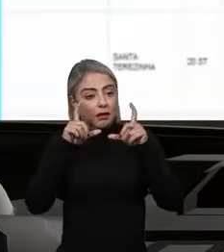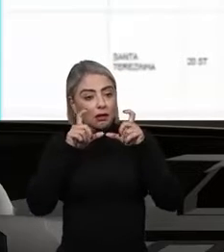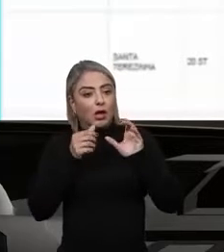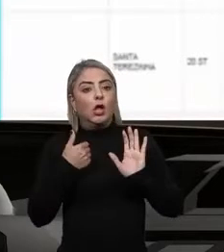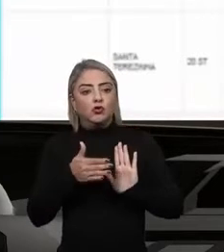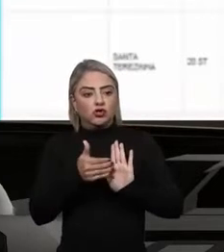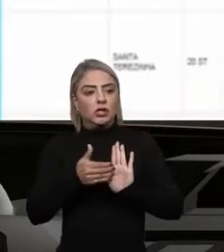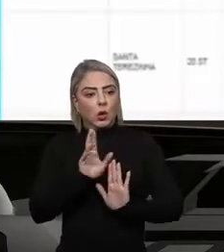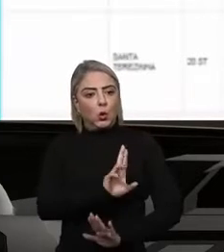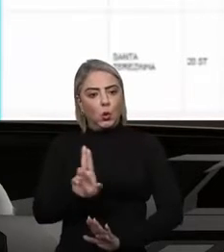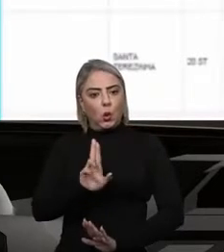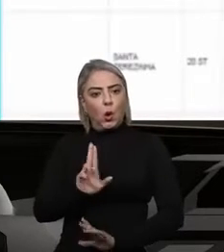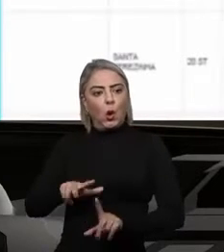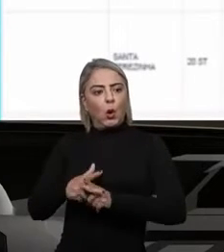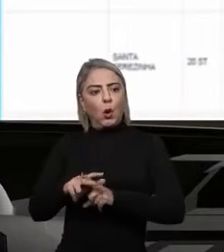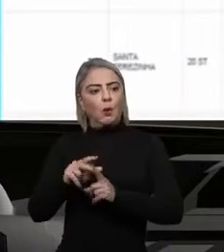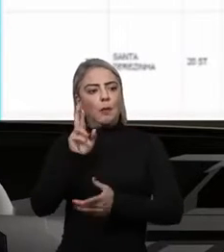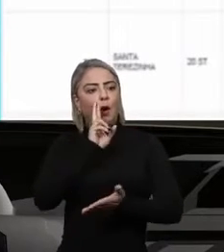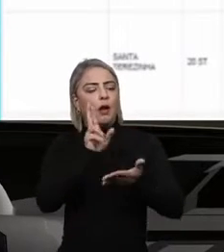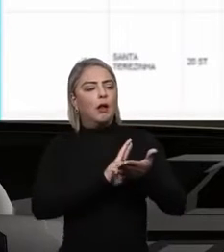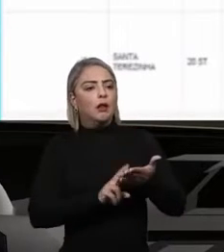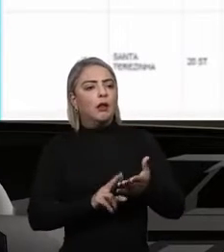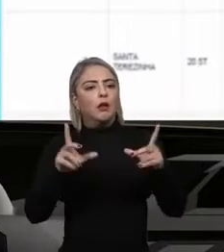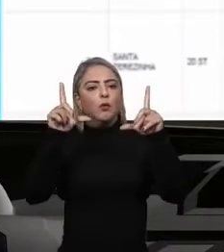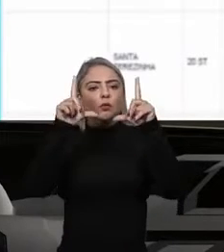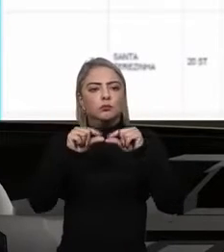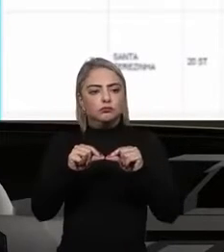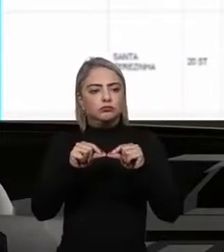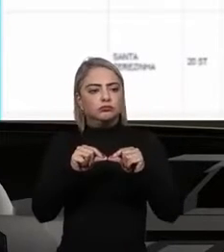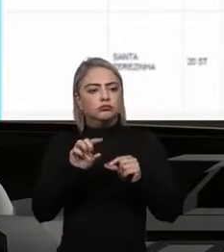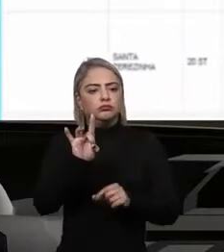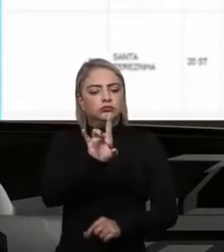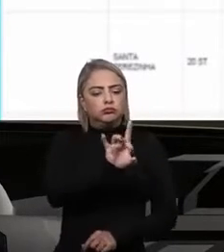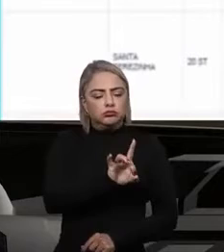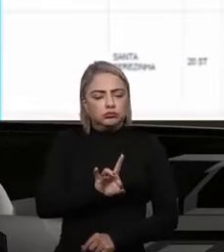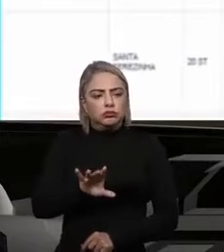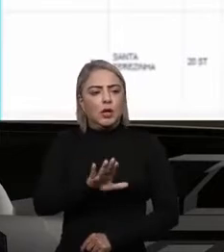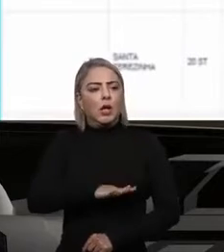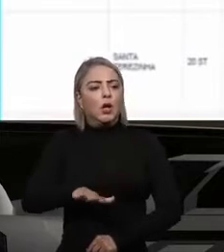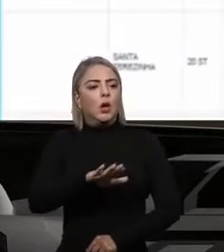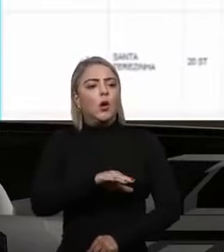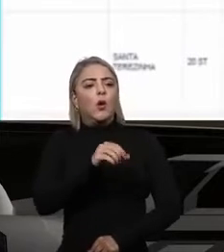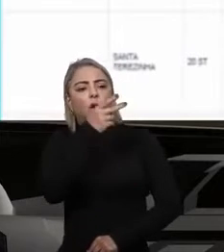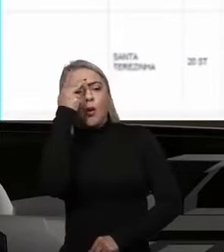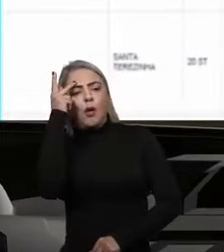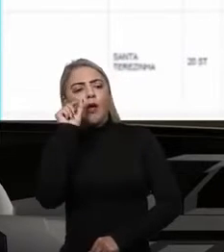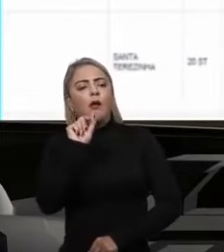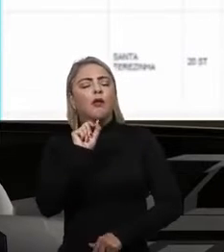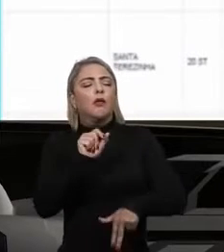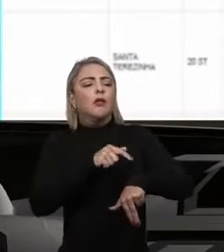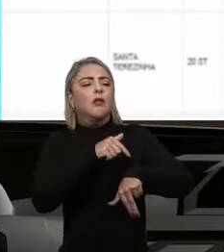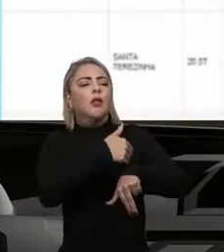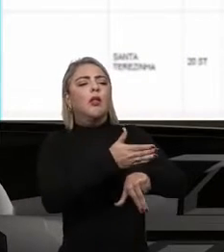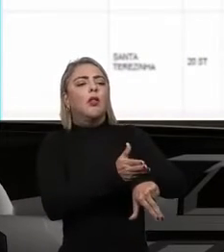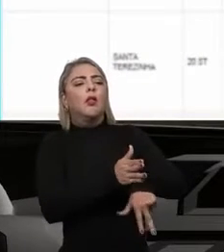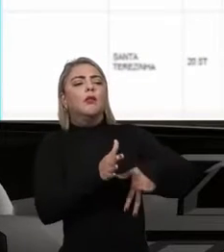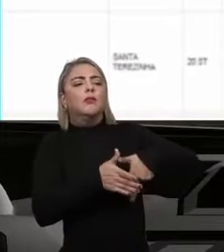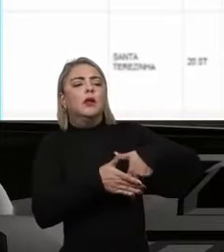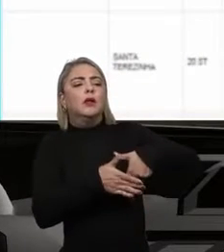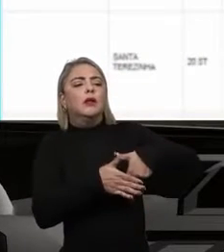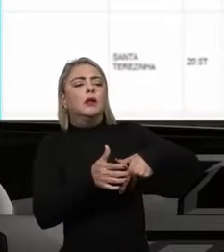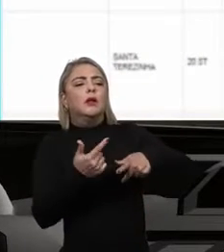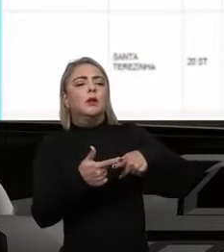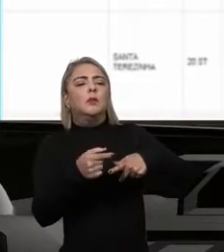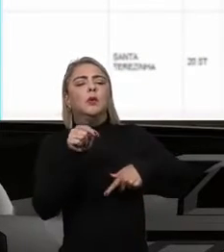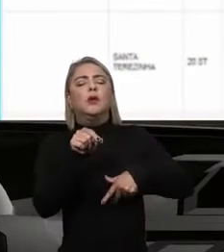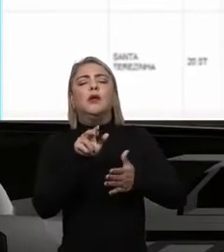um dos relatórios que a ferramenta produz, que é o resumo por cada enfermaria de quais são os pacientes que estão além do tempo e os porquês desses